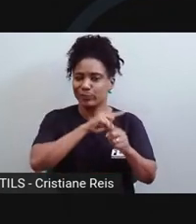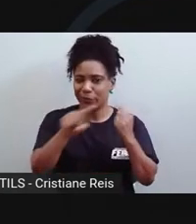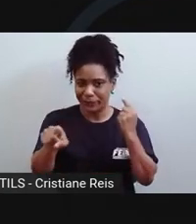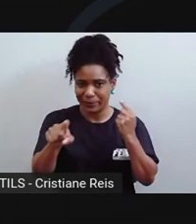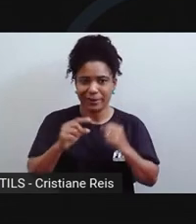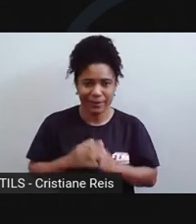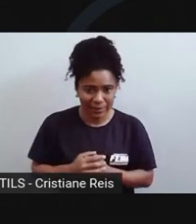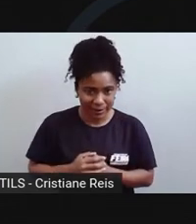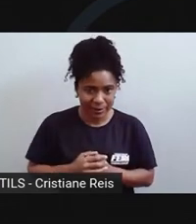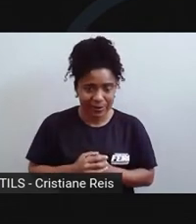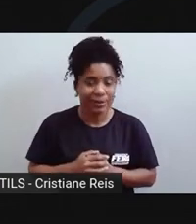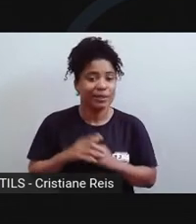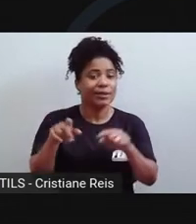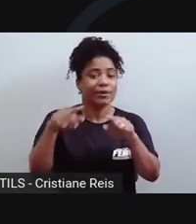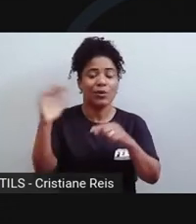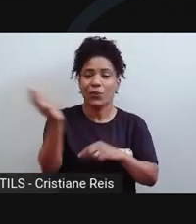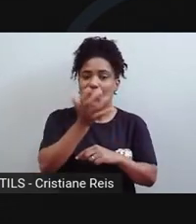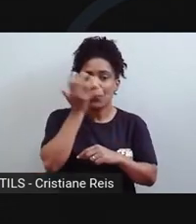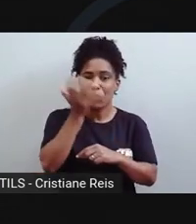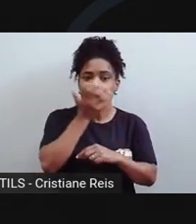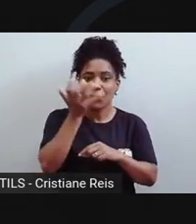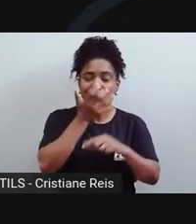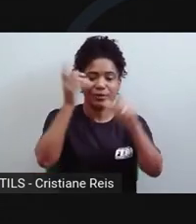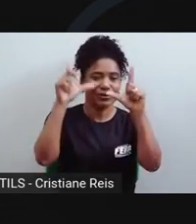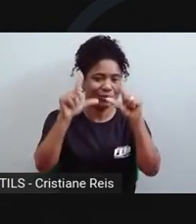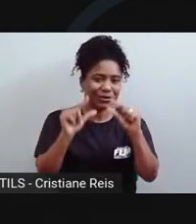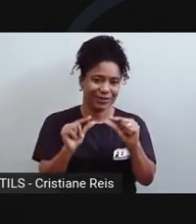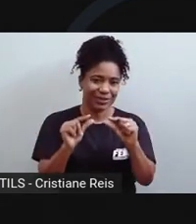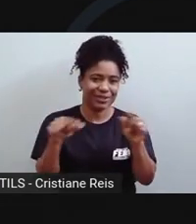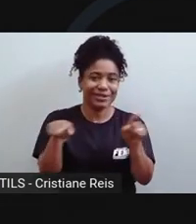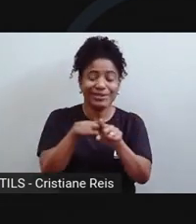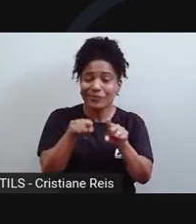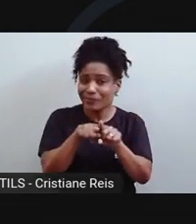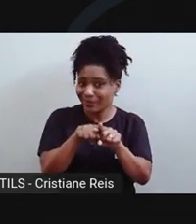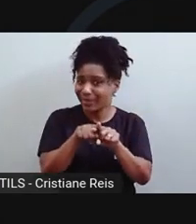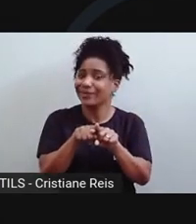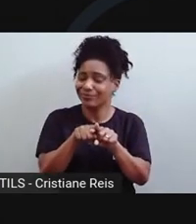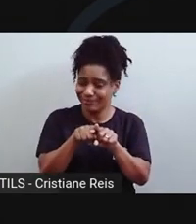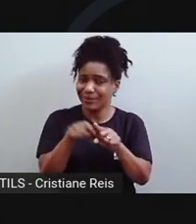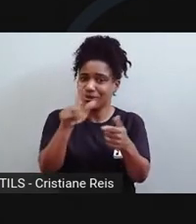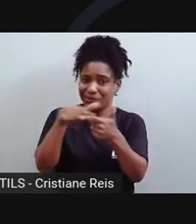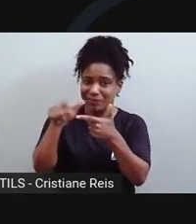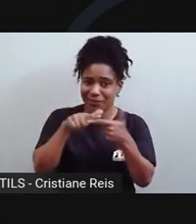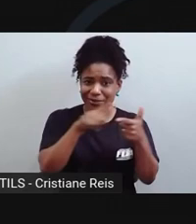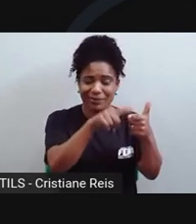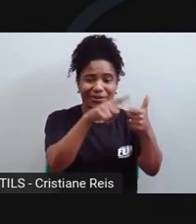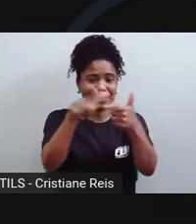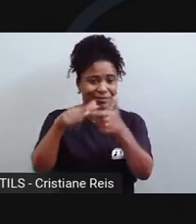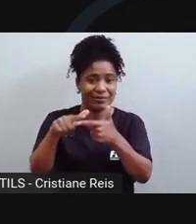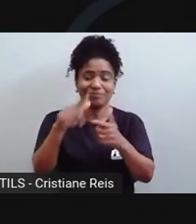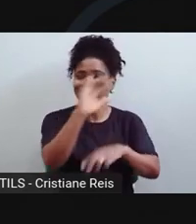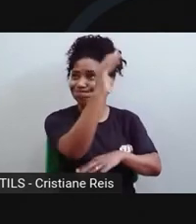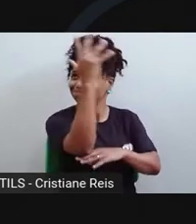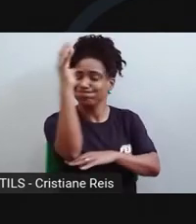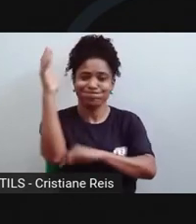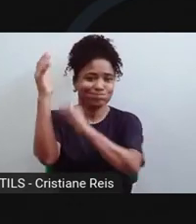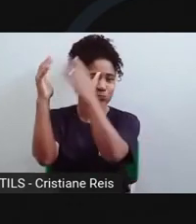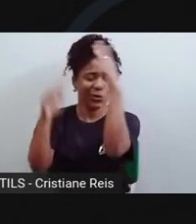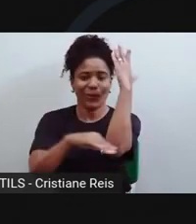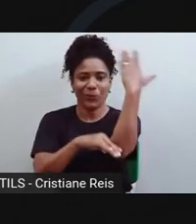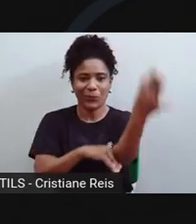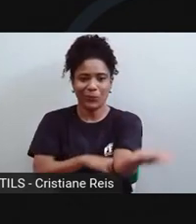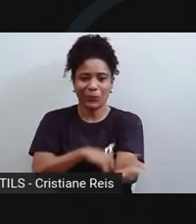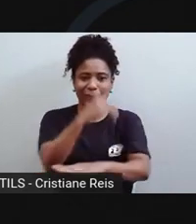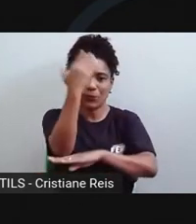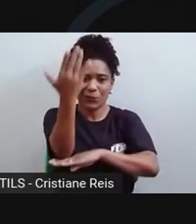nos próximos anos, é preciso também compensar o estrago já feito com ações de recuperação de matas nativas ao redor do mundo.